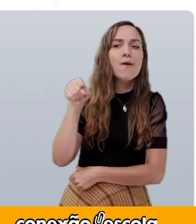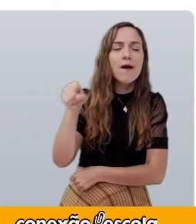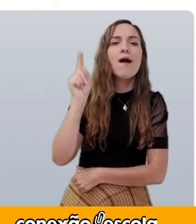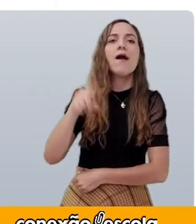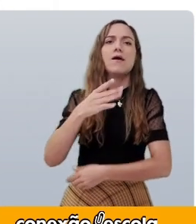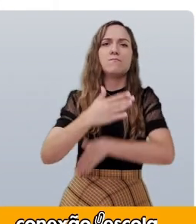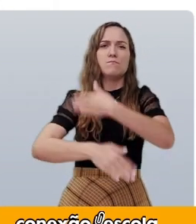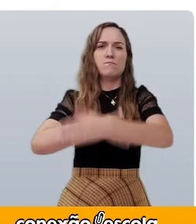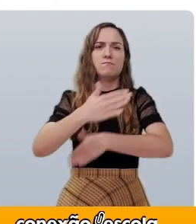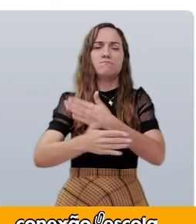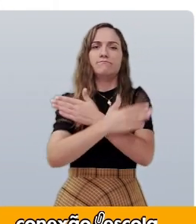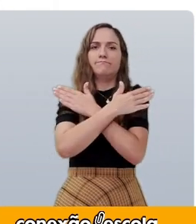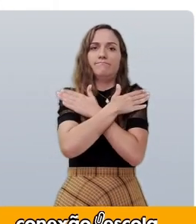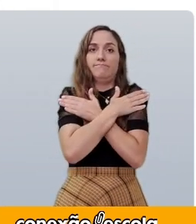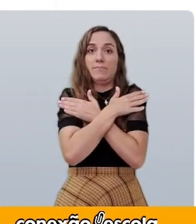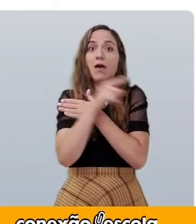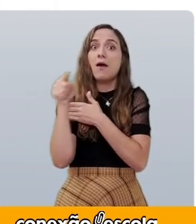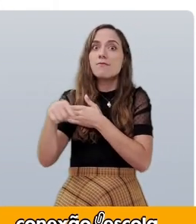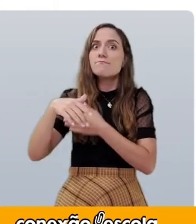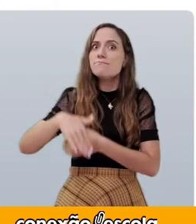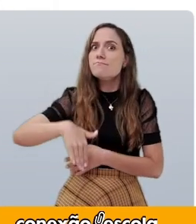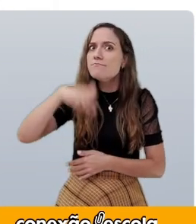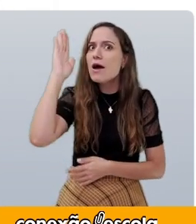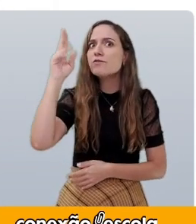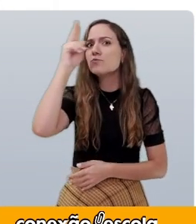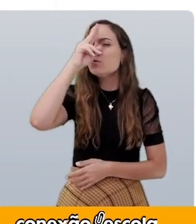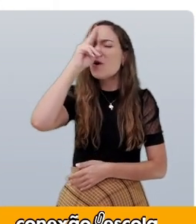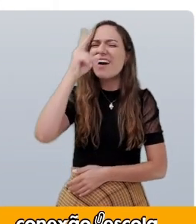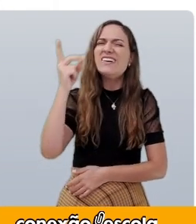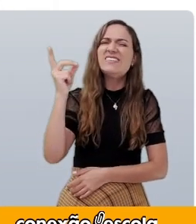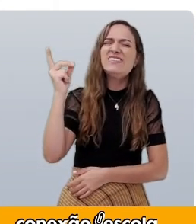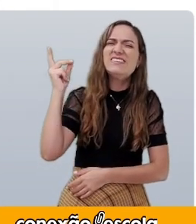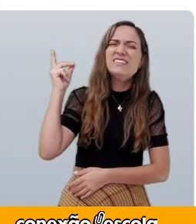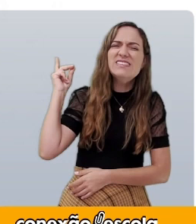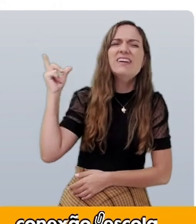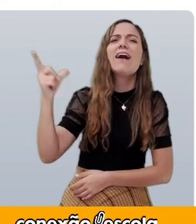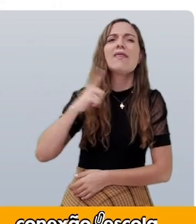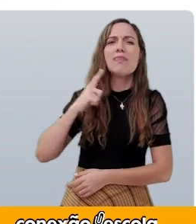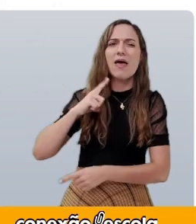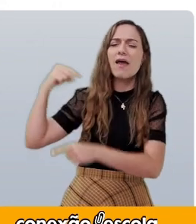parte da lenda mais antiga da cidade.